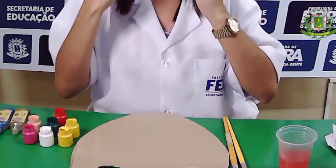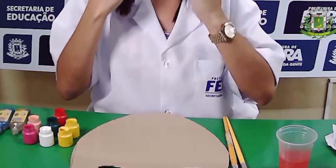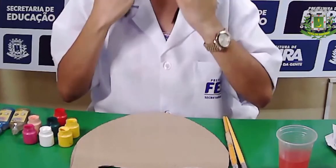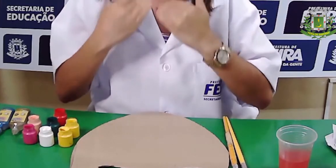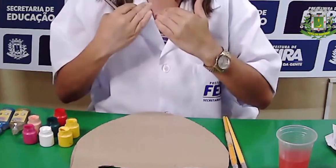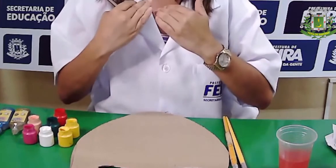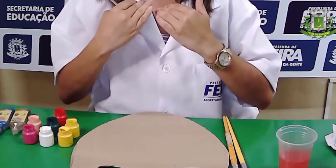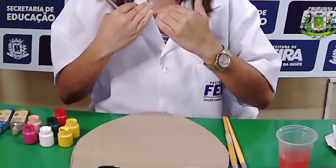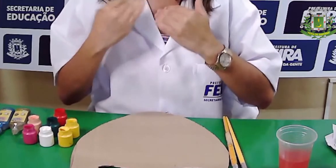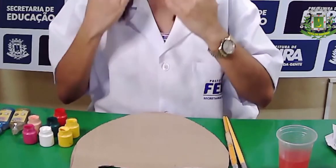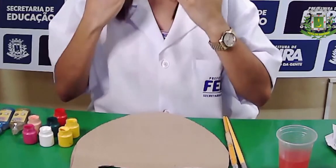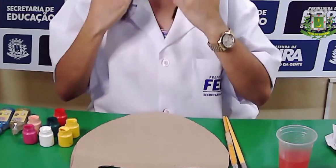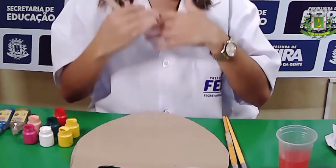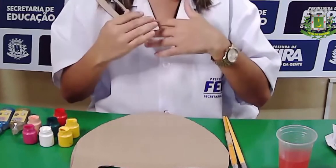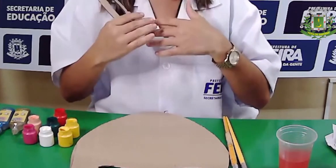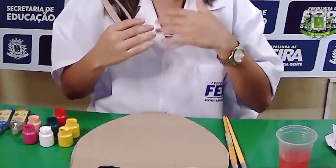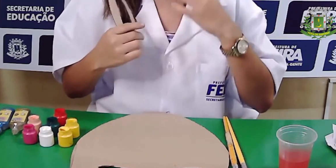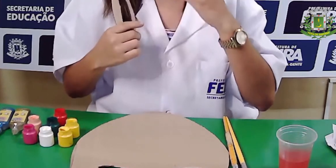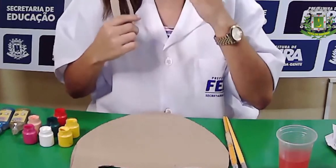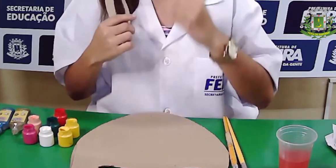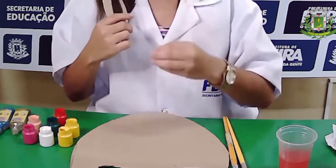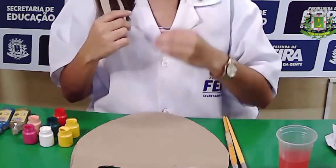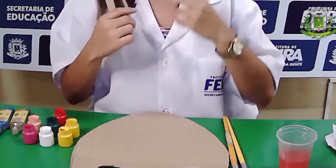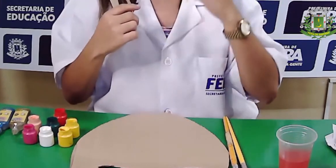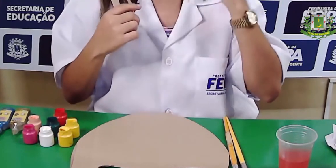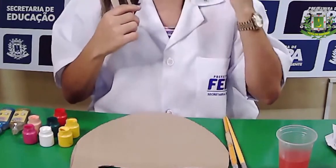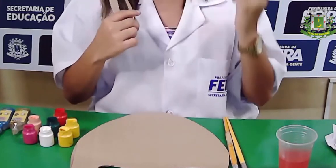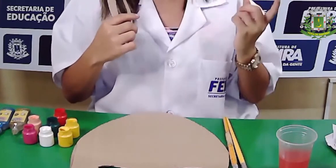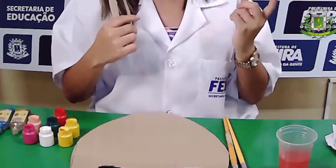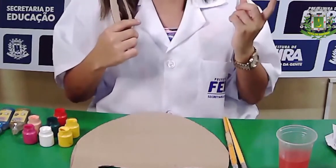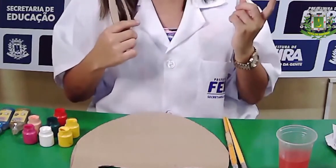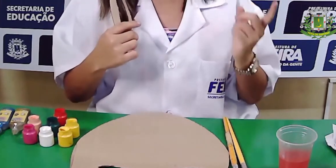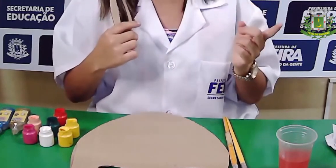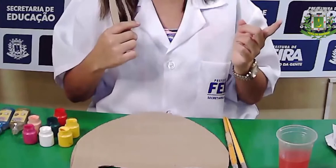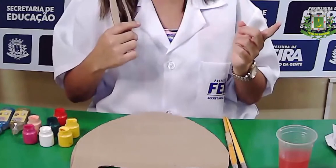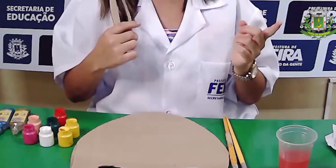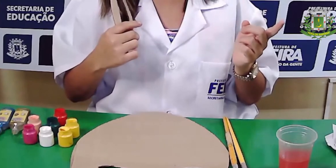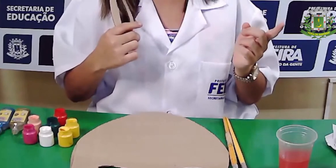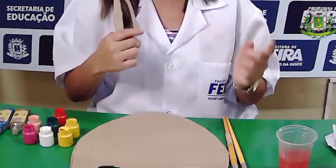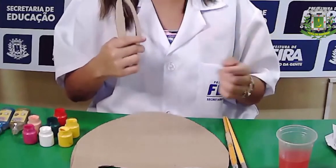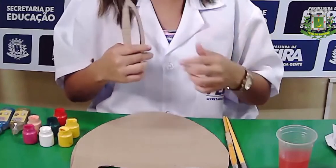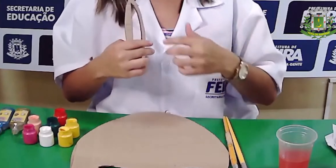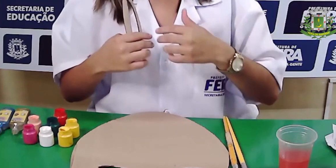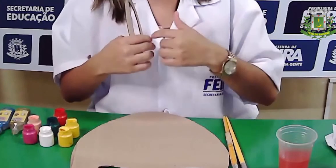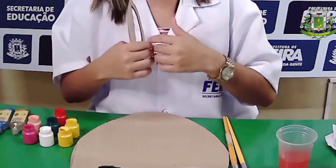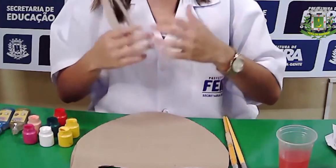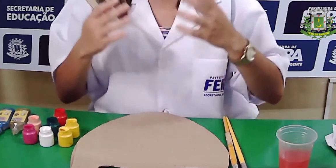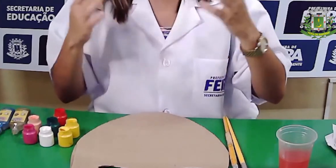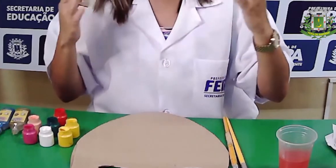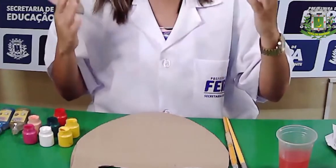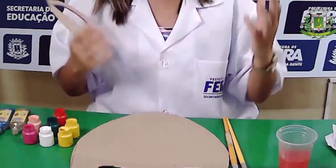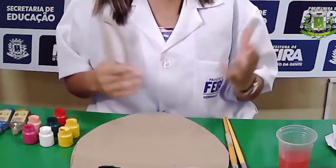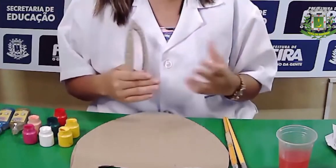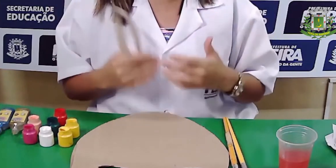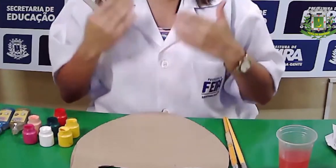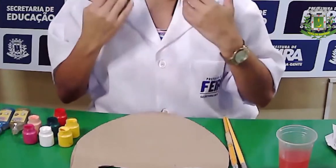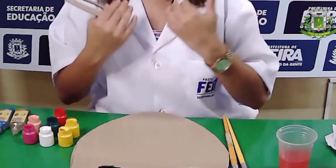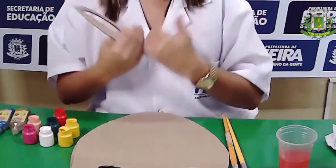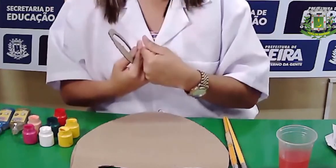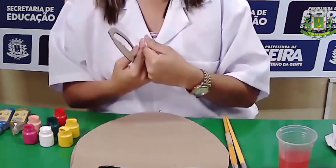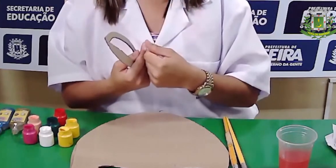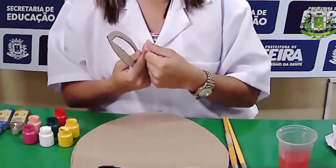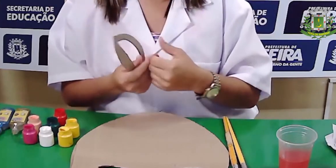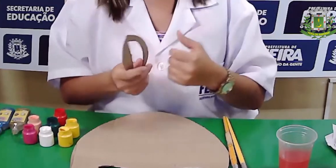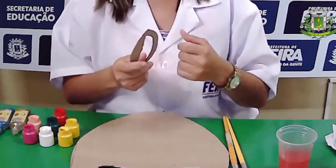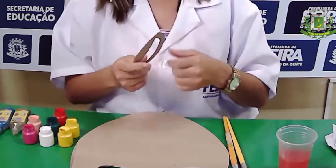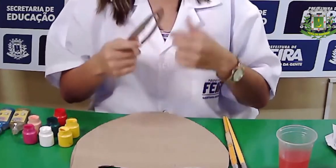com pontinha aqui no lugar do queixo, pra mostrar pra vocês lá na aula várias variedades aí de